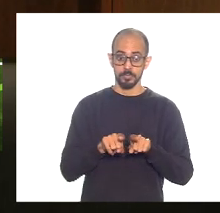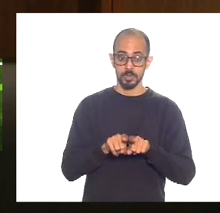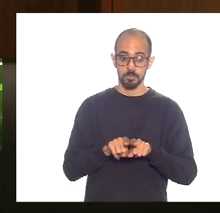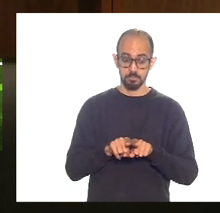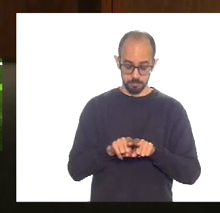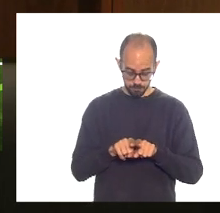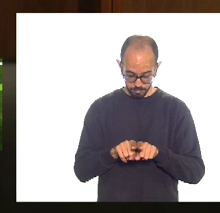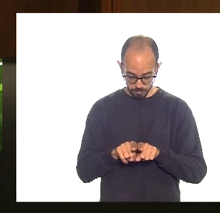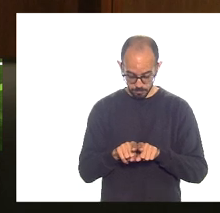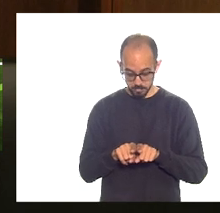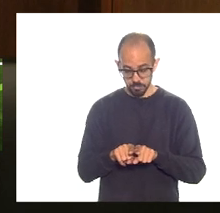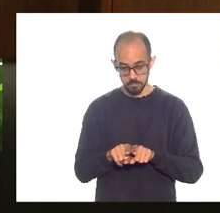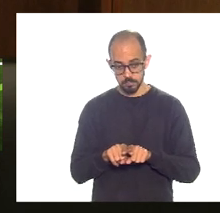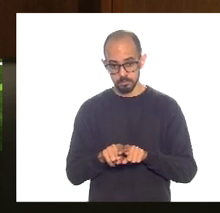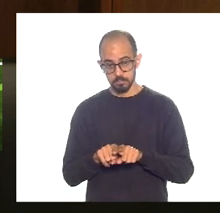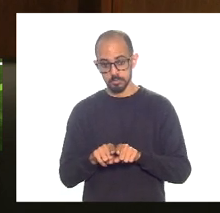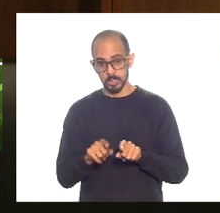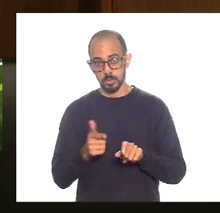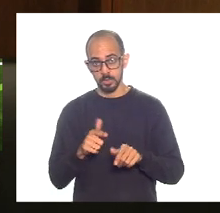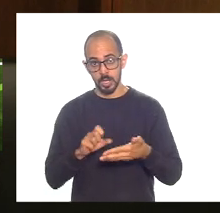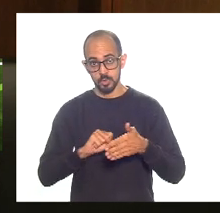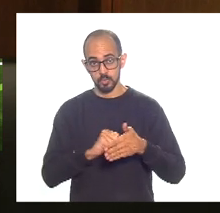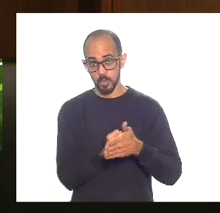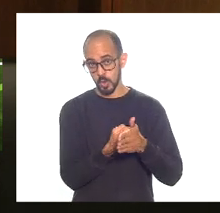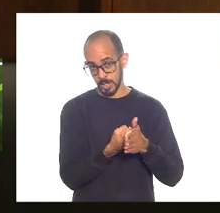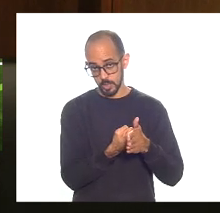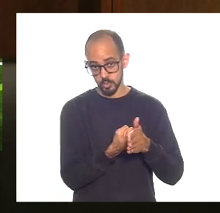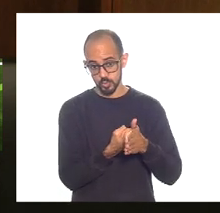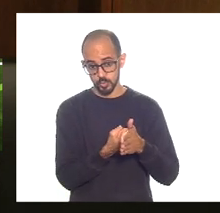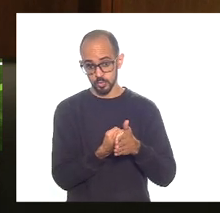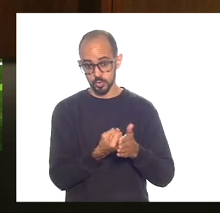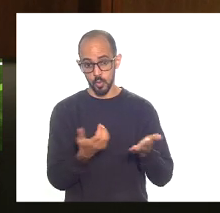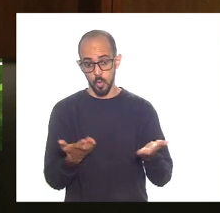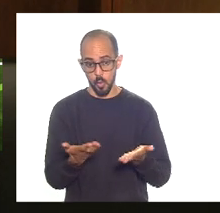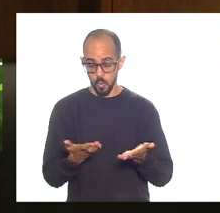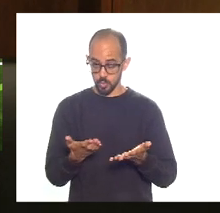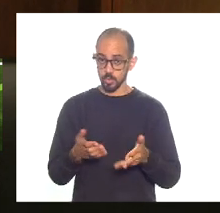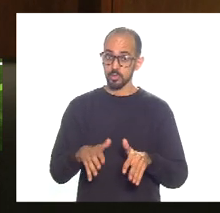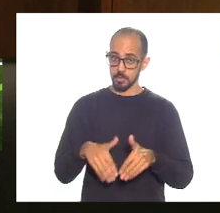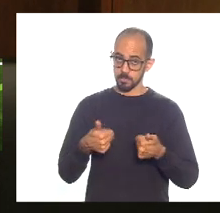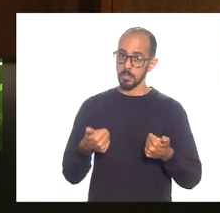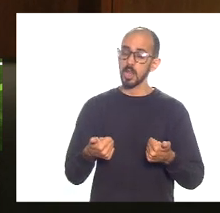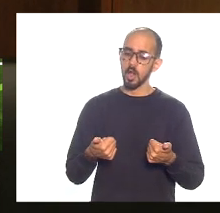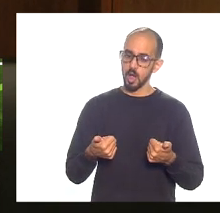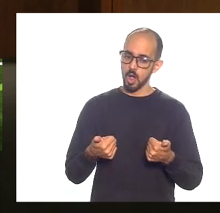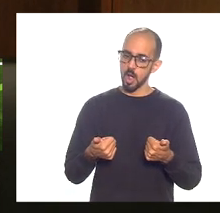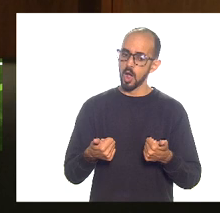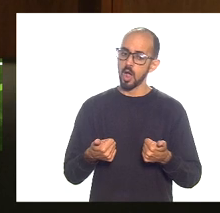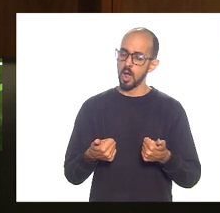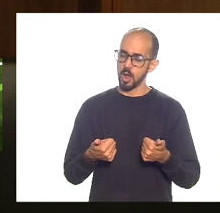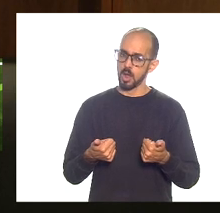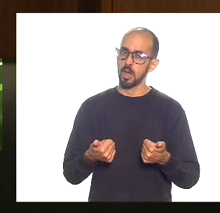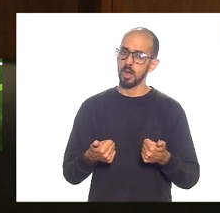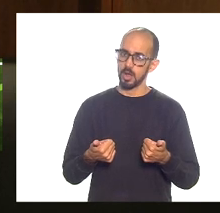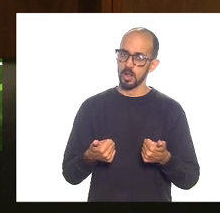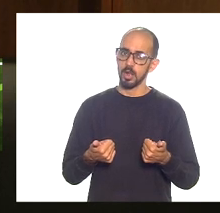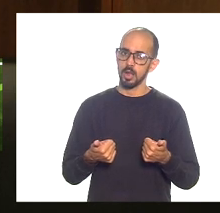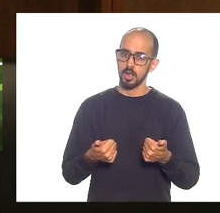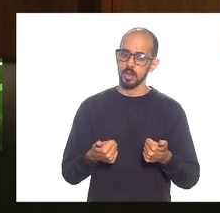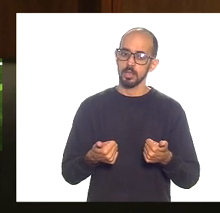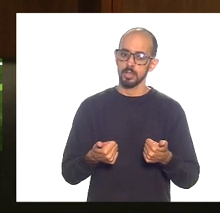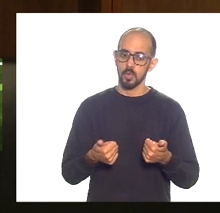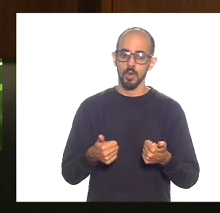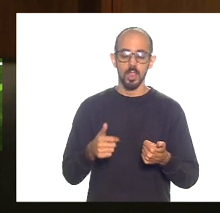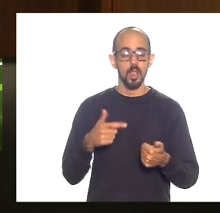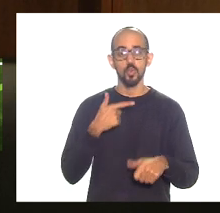sem os bloqueios hoje é o melhor dos mundos eu tenho dúvida se é melhor aderir a um 7 e 8